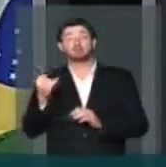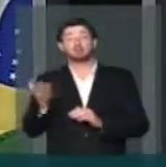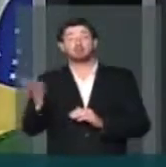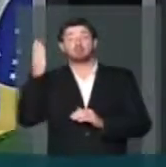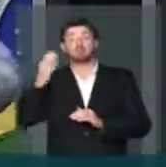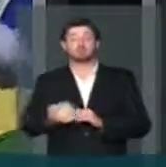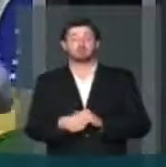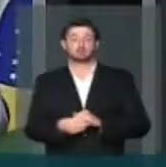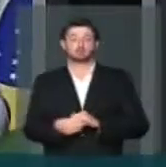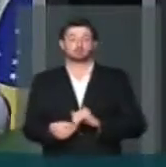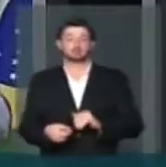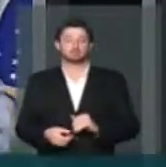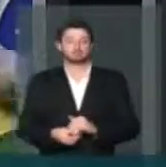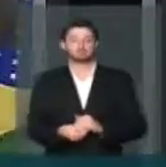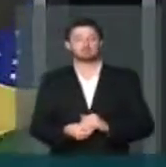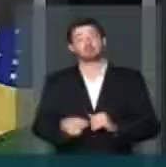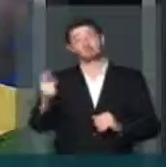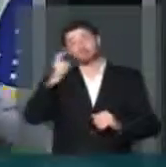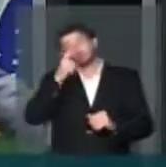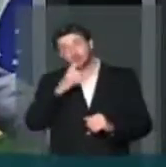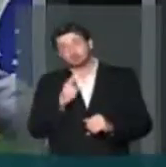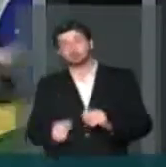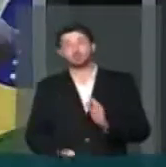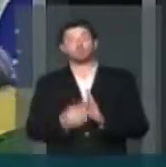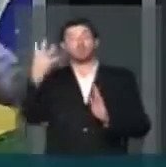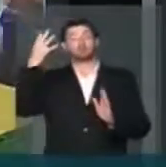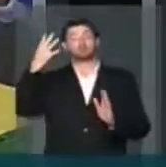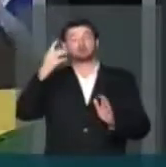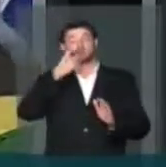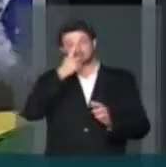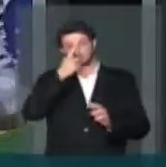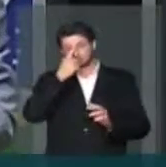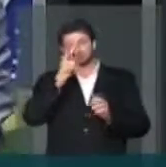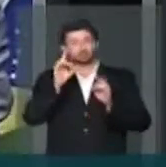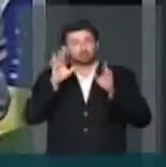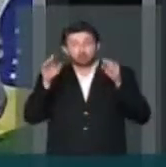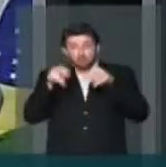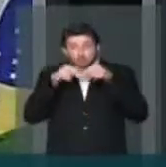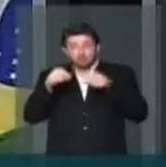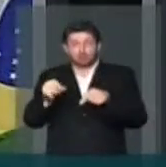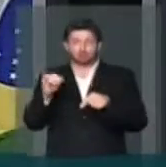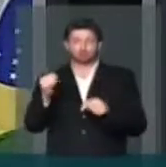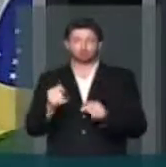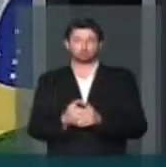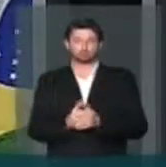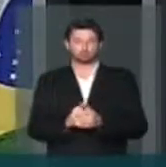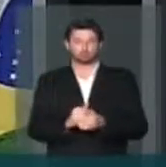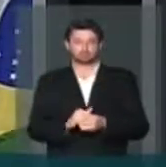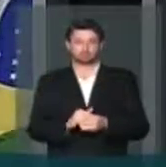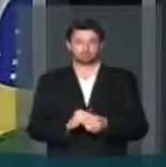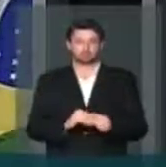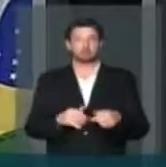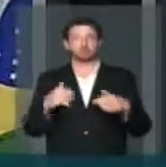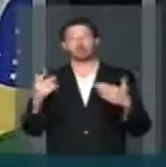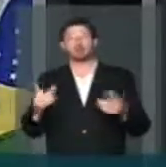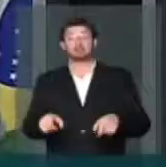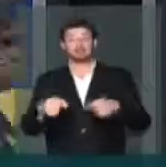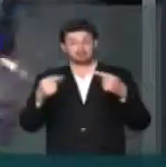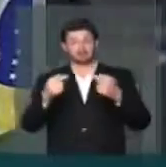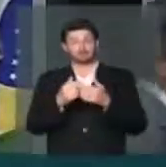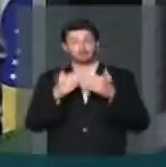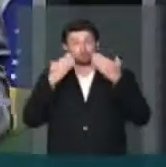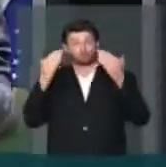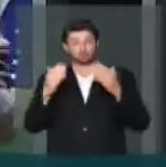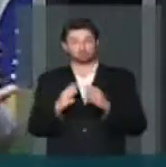juros. Reiteradamente, ela mentiu quatro vezes só com relação à taxa de juros. Aí vem o desafio